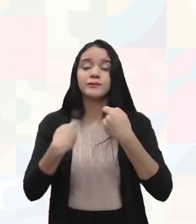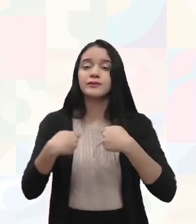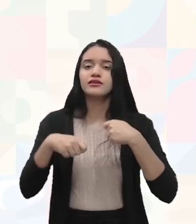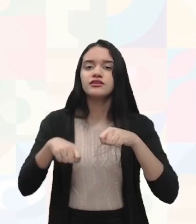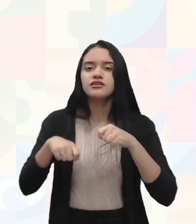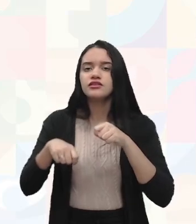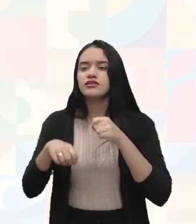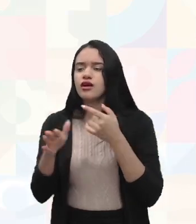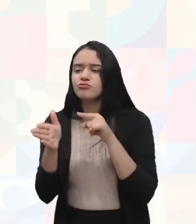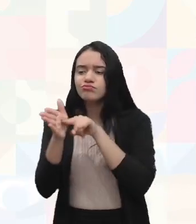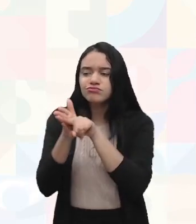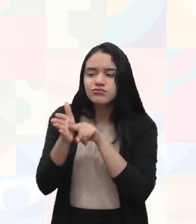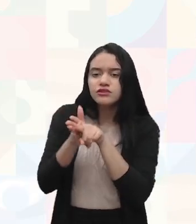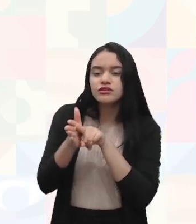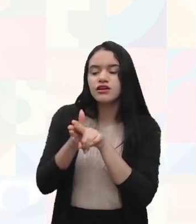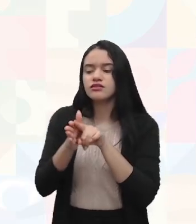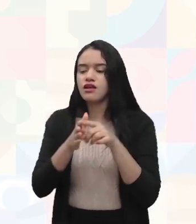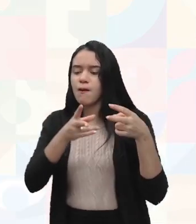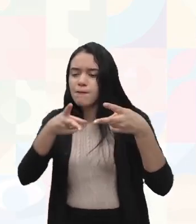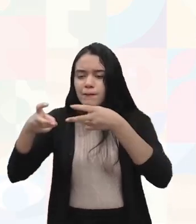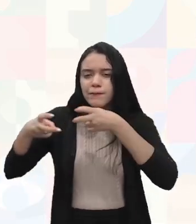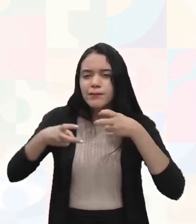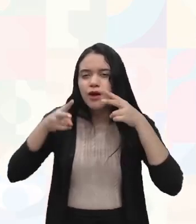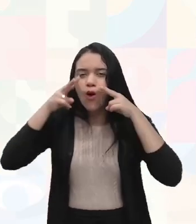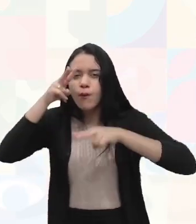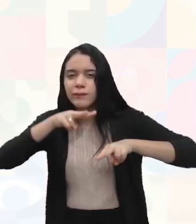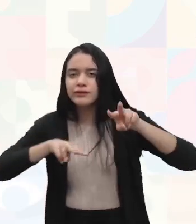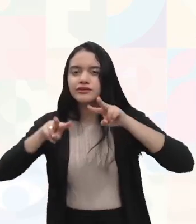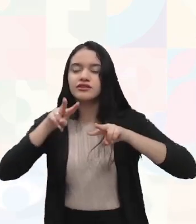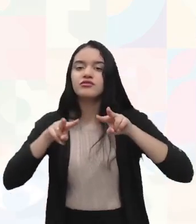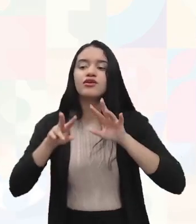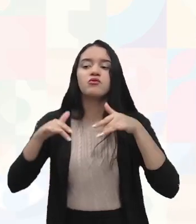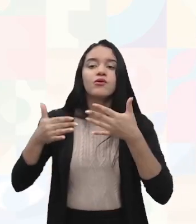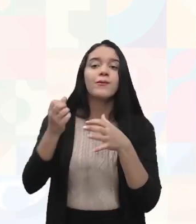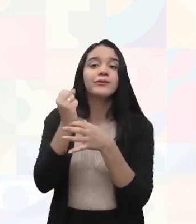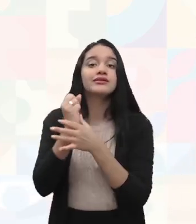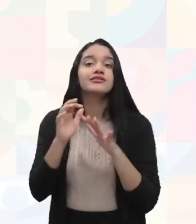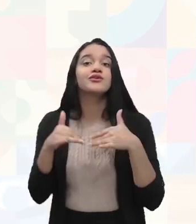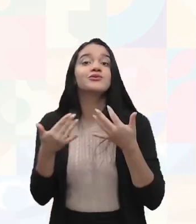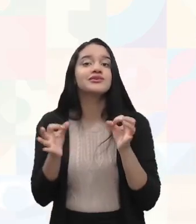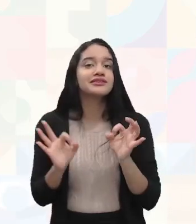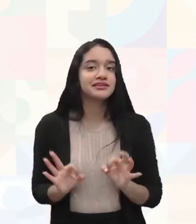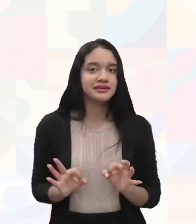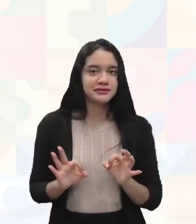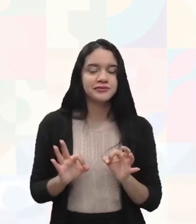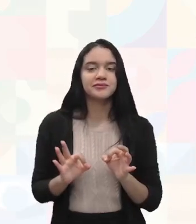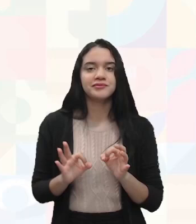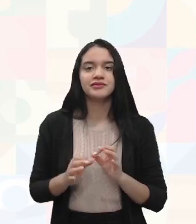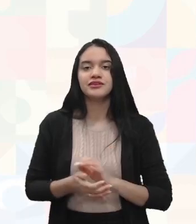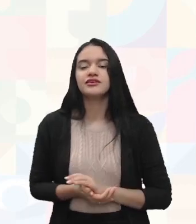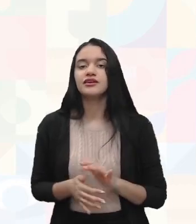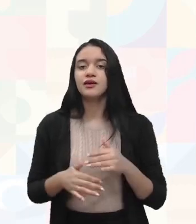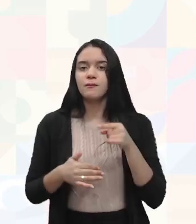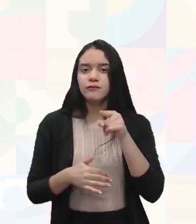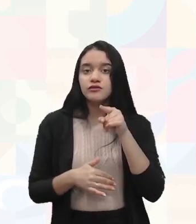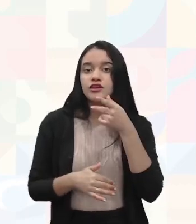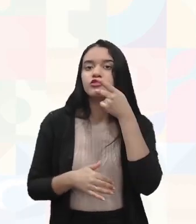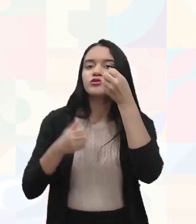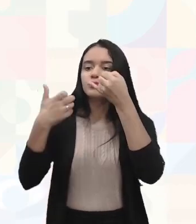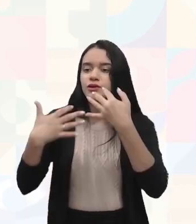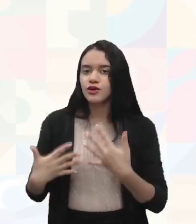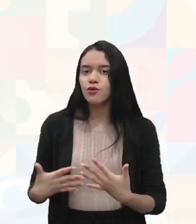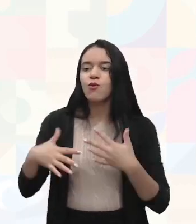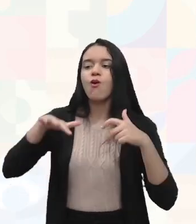analisar para aquela atividade qual a proteção adequada para poder ser implantado ali. Você falou das